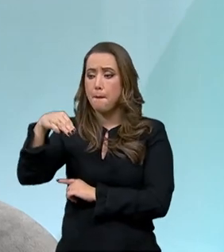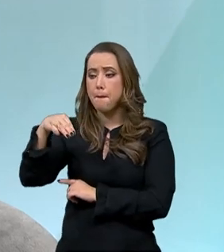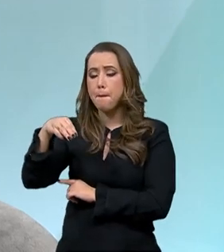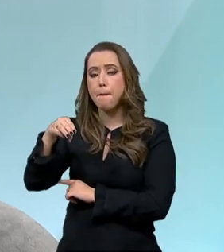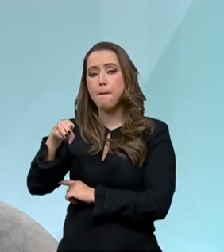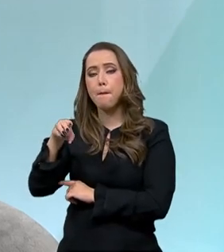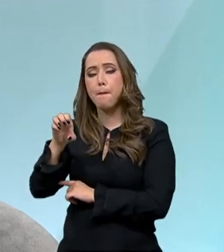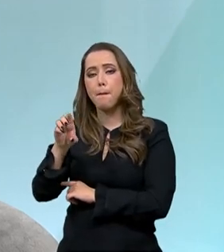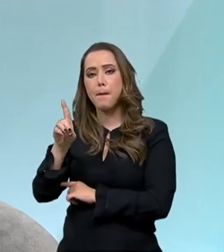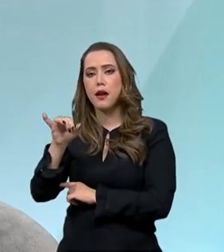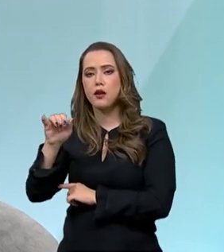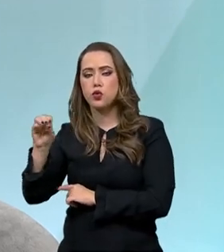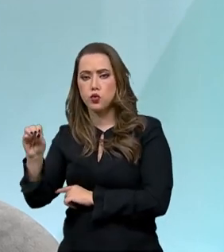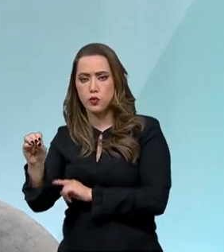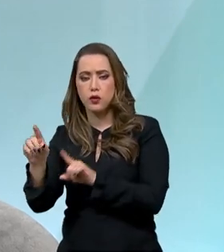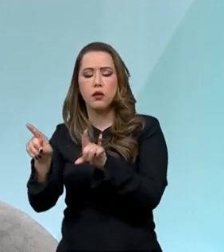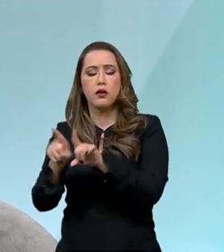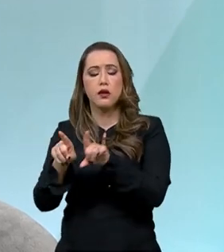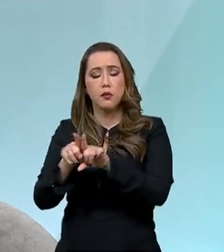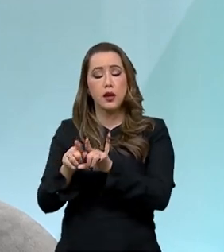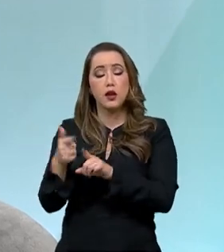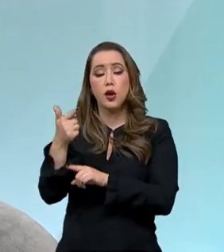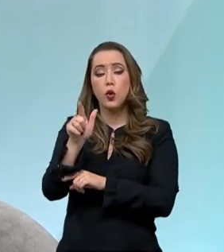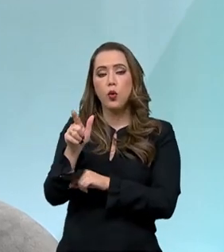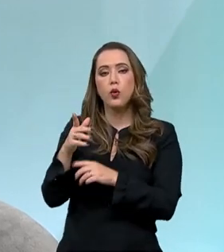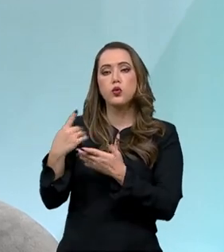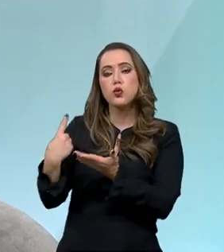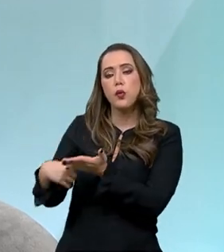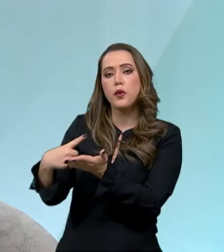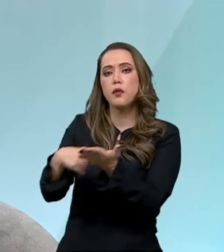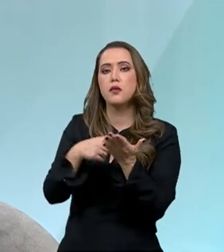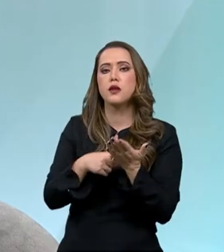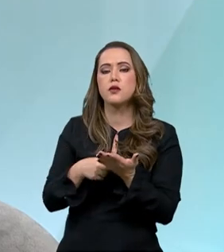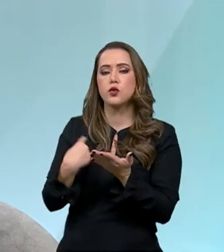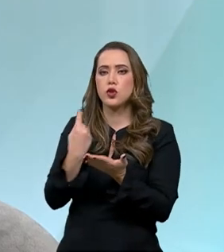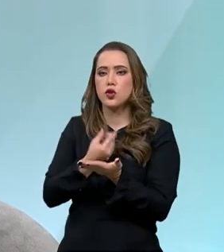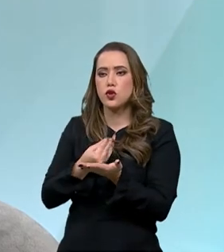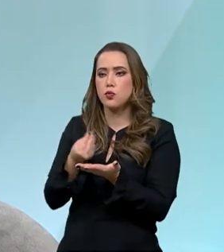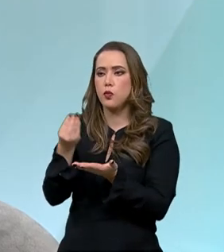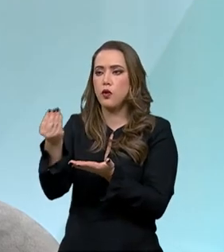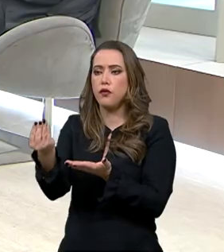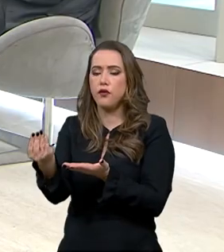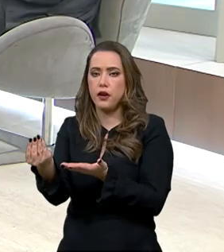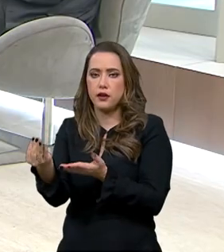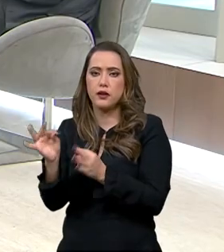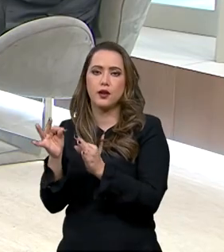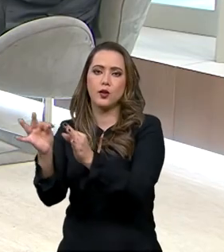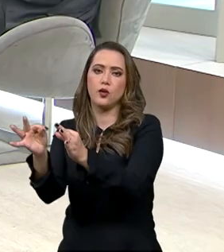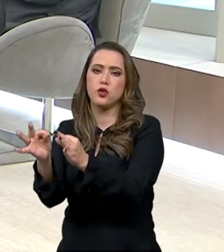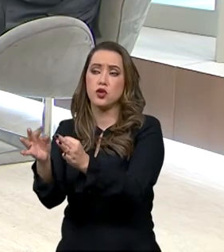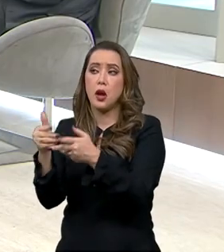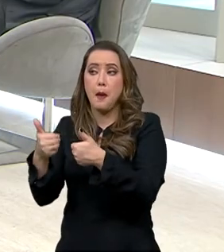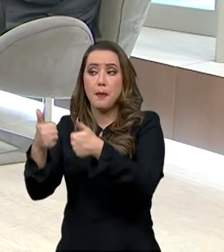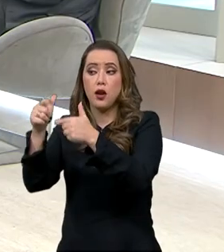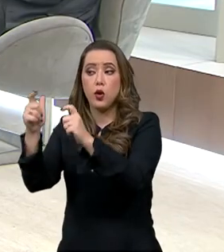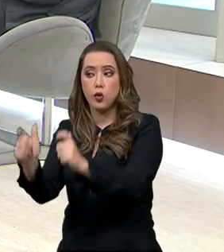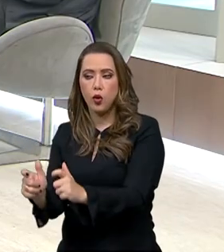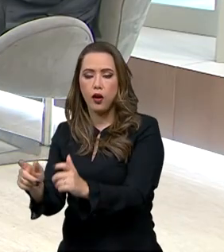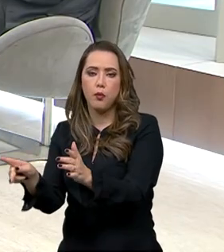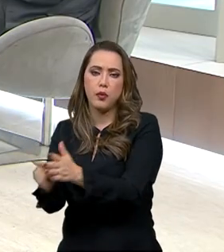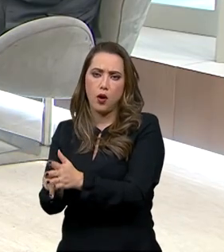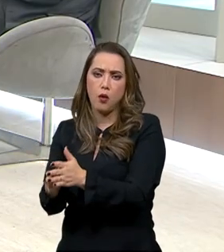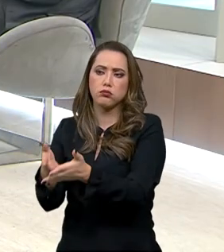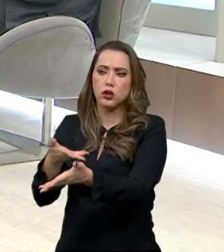com outros países, transfere tecnologia e melhora a produção desses países. Tá certo. Como a gente já